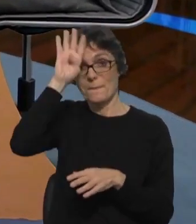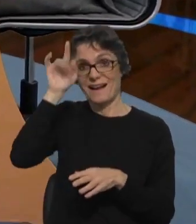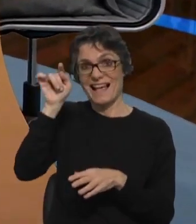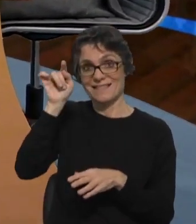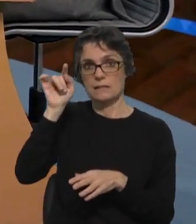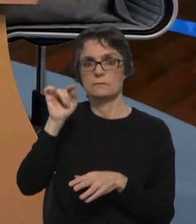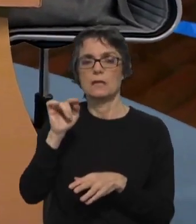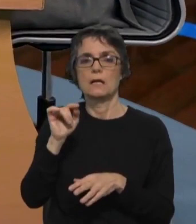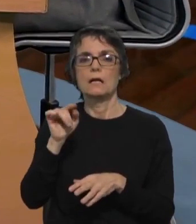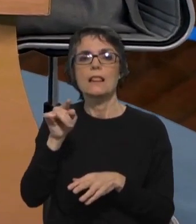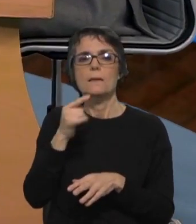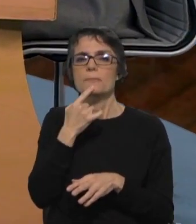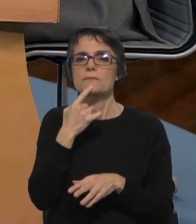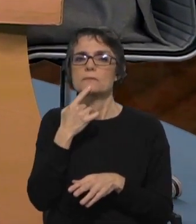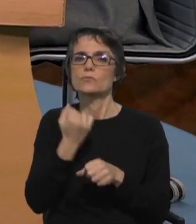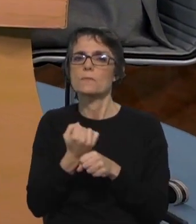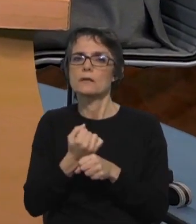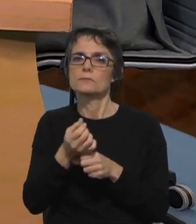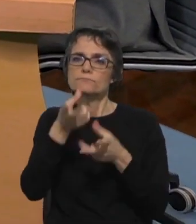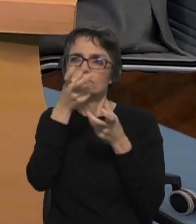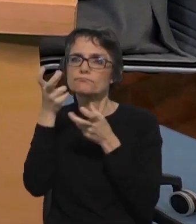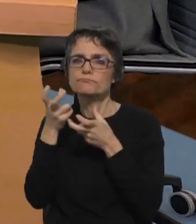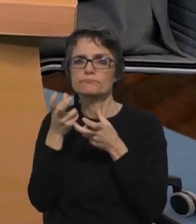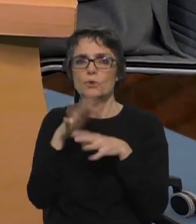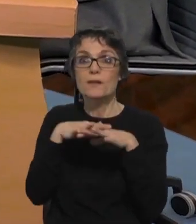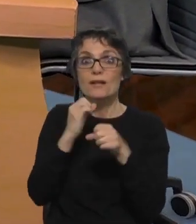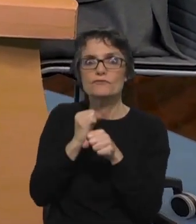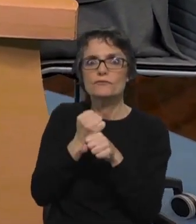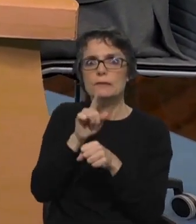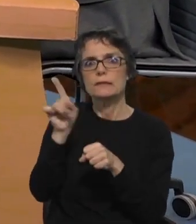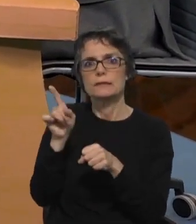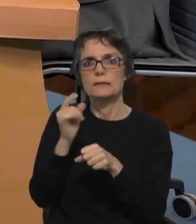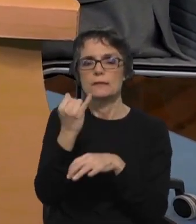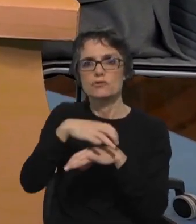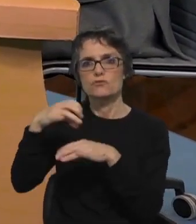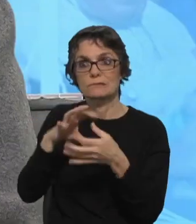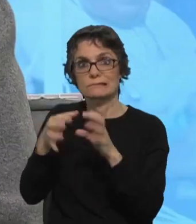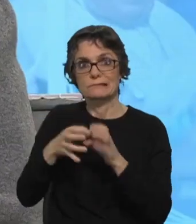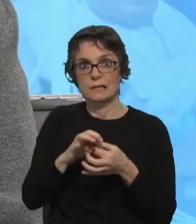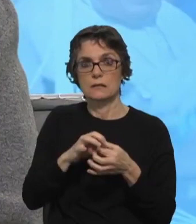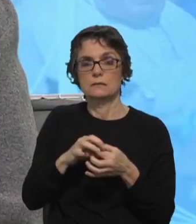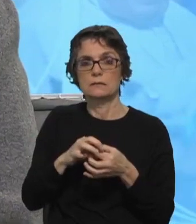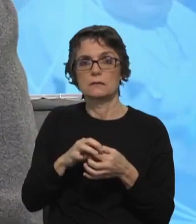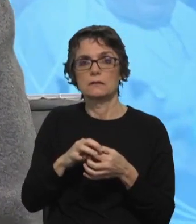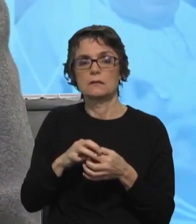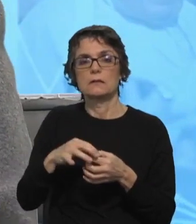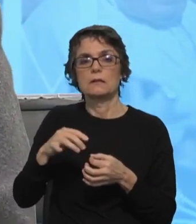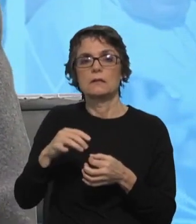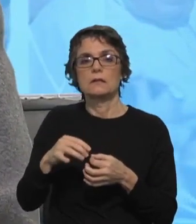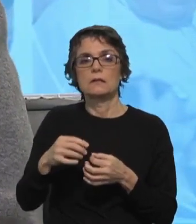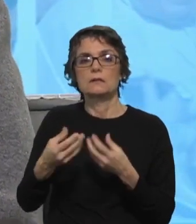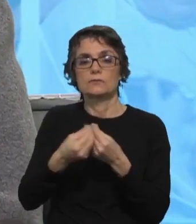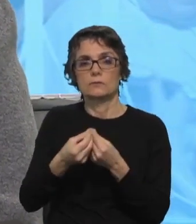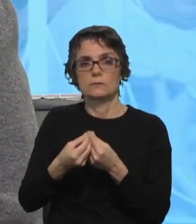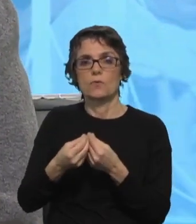onde foi possível também ver o trabalho em rede que fazem nas instituições, na instituição, juntamente com a